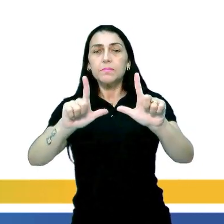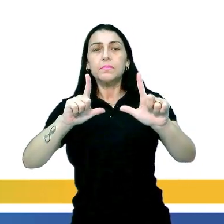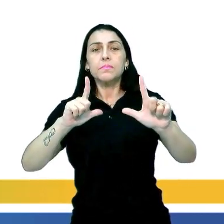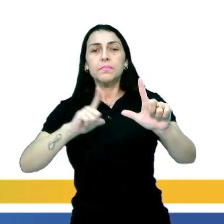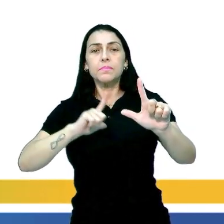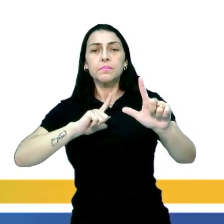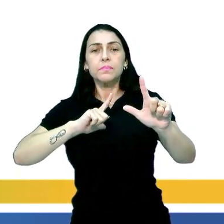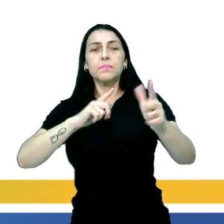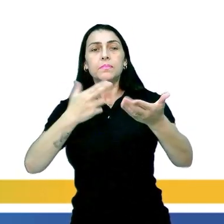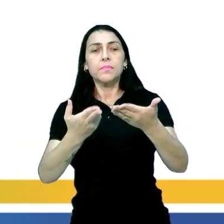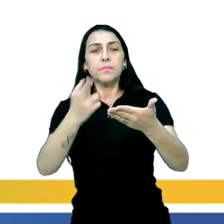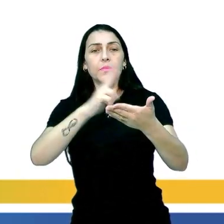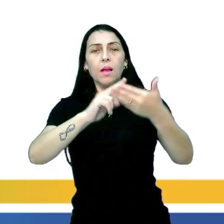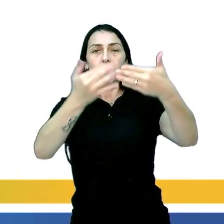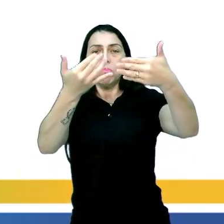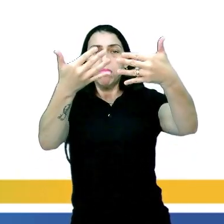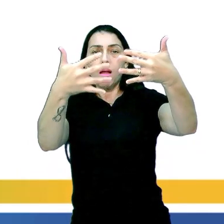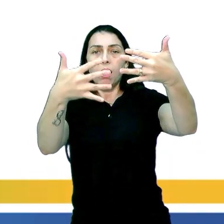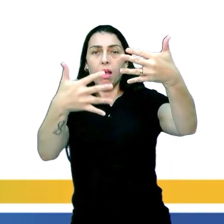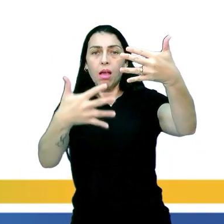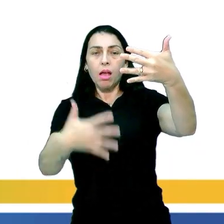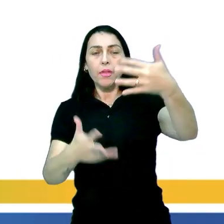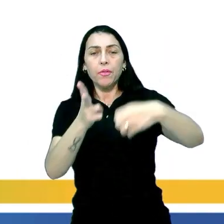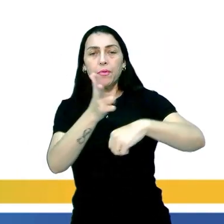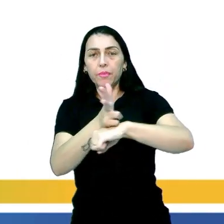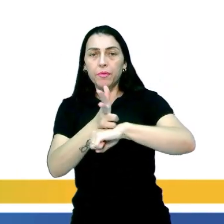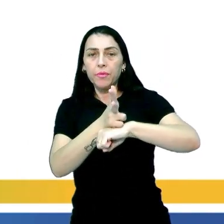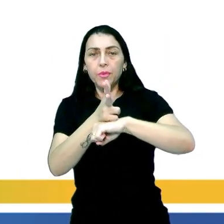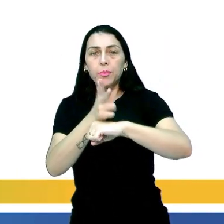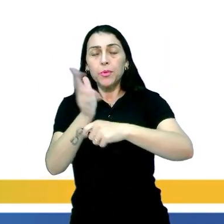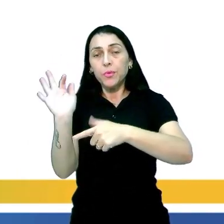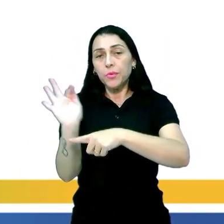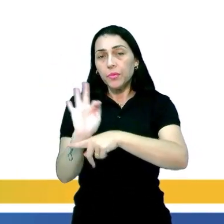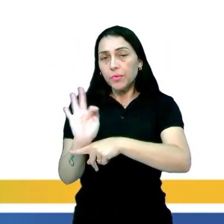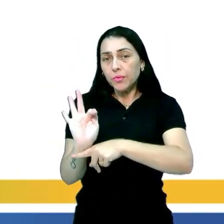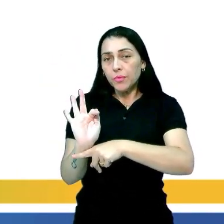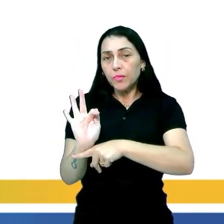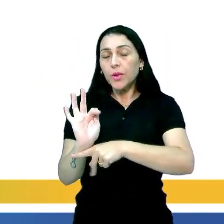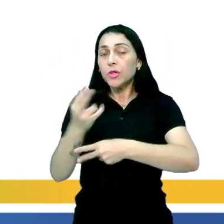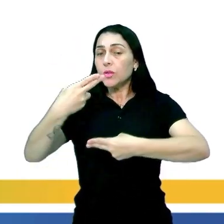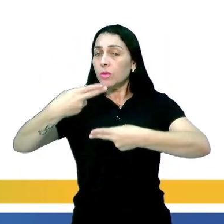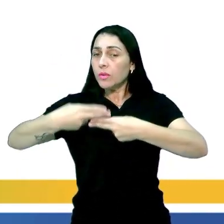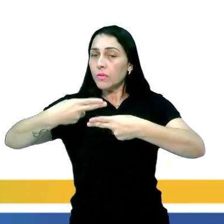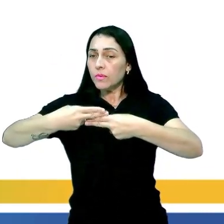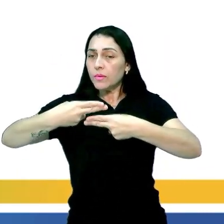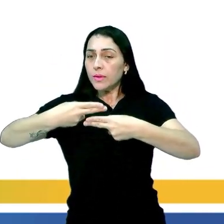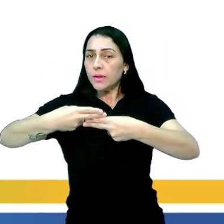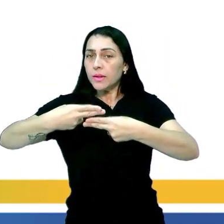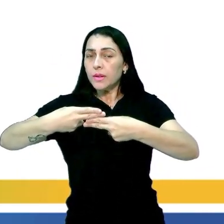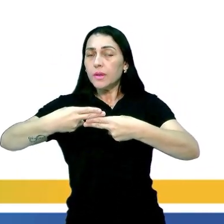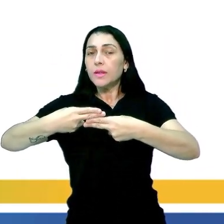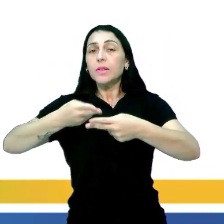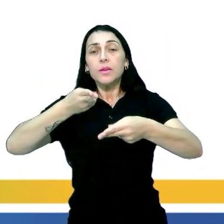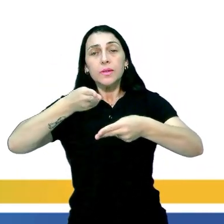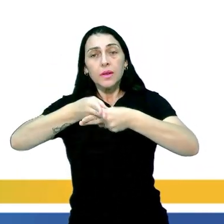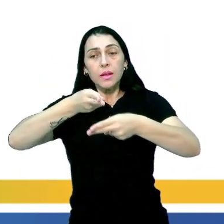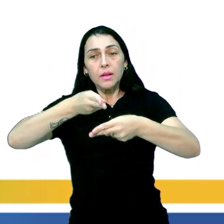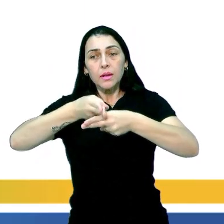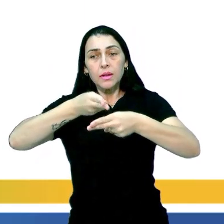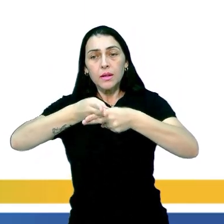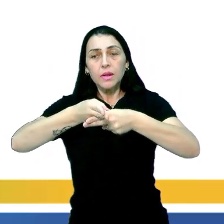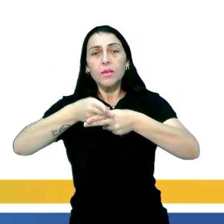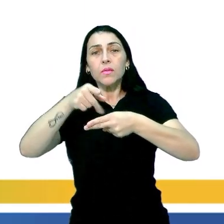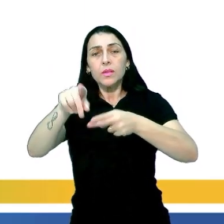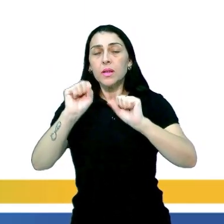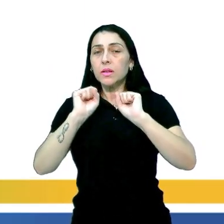catálogo imenso de vídeos, vídeos, de filmes, de novela, de série, ok?